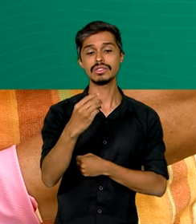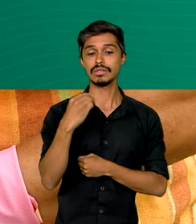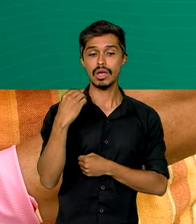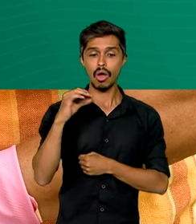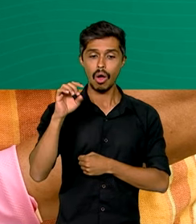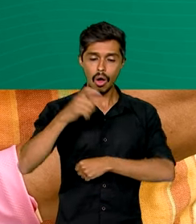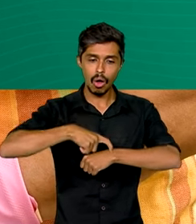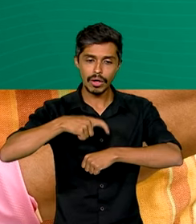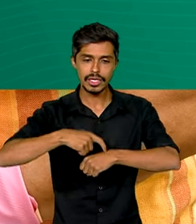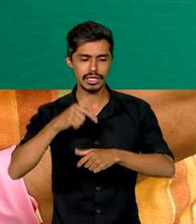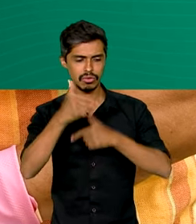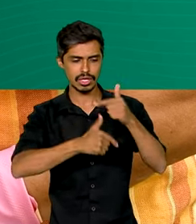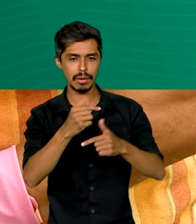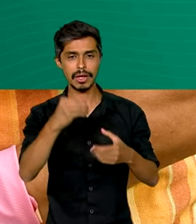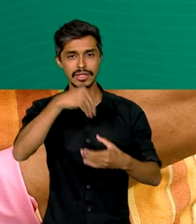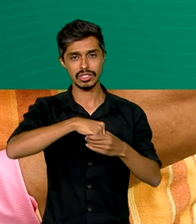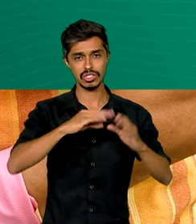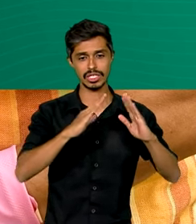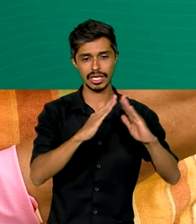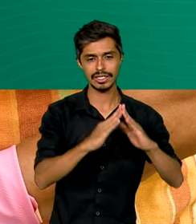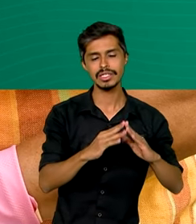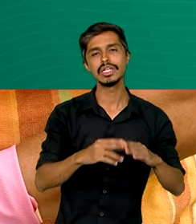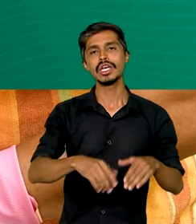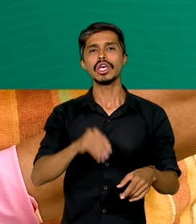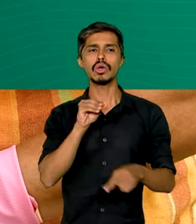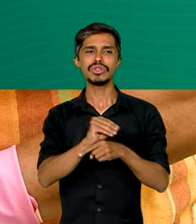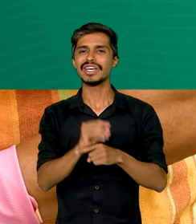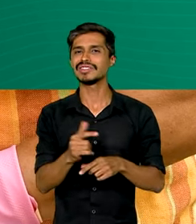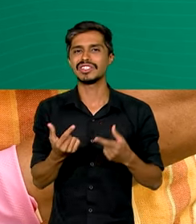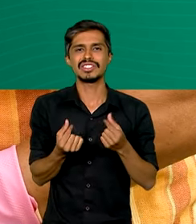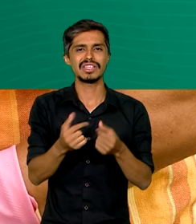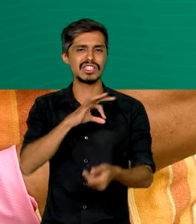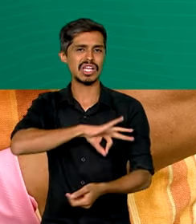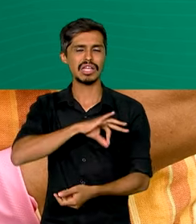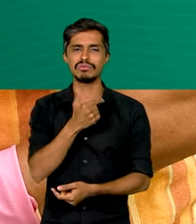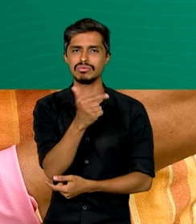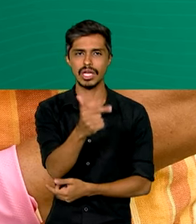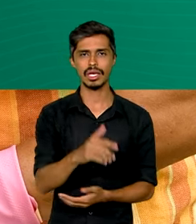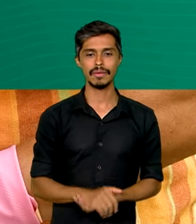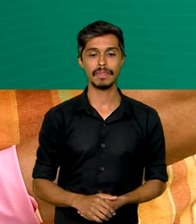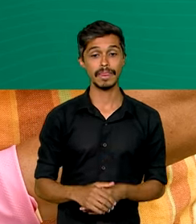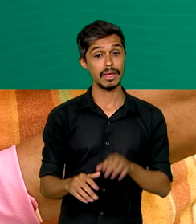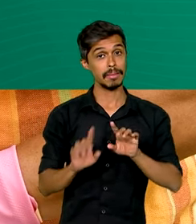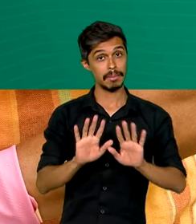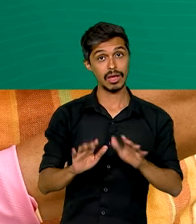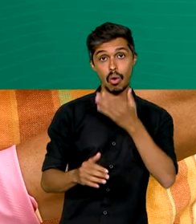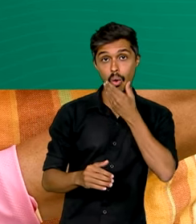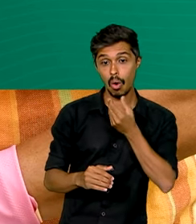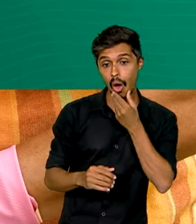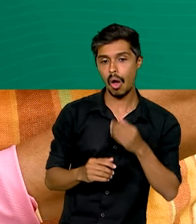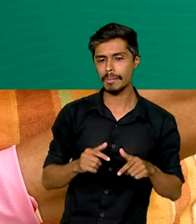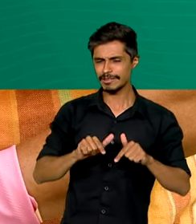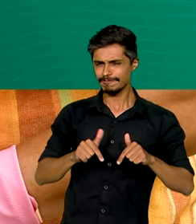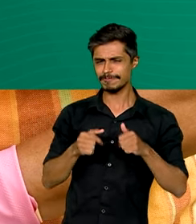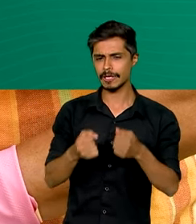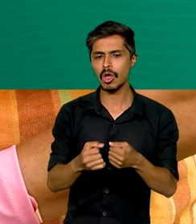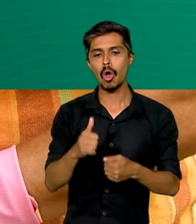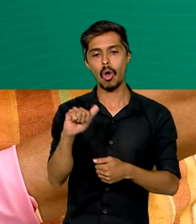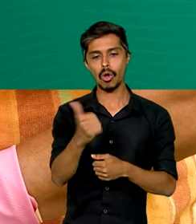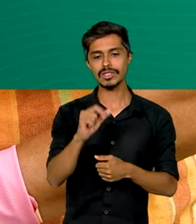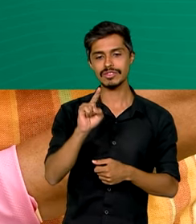ao trabalho doméstico e cuidados não remunerados, enquanto os homens participaram dedicando 11